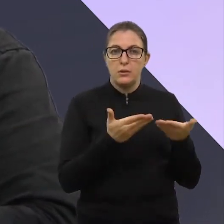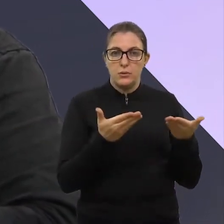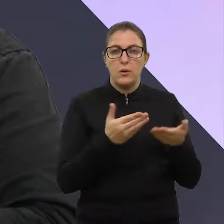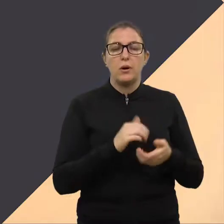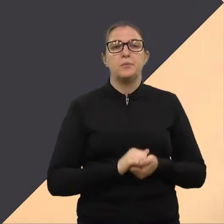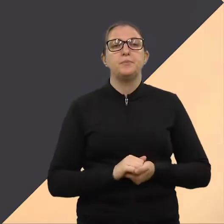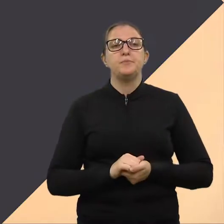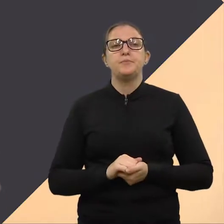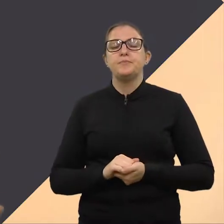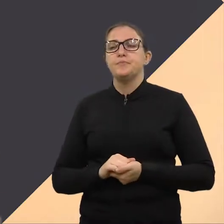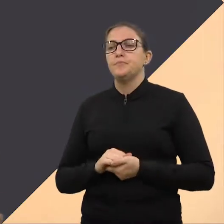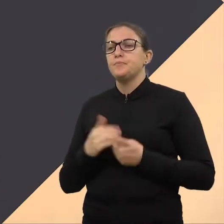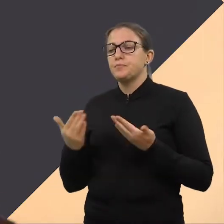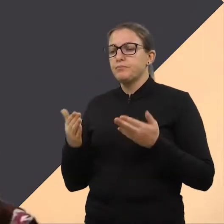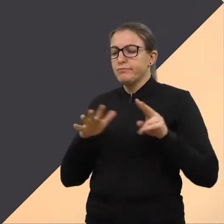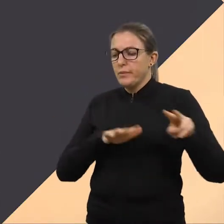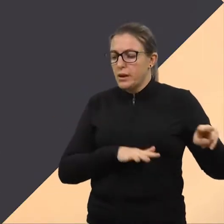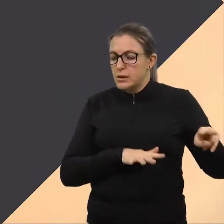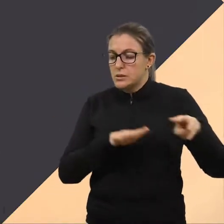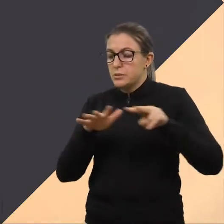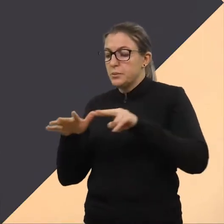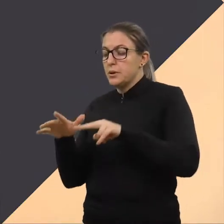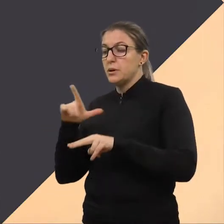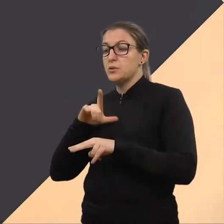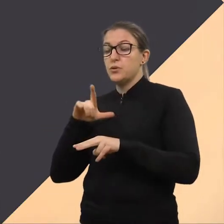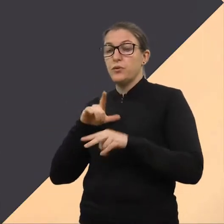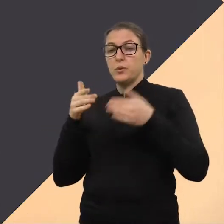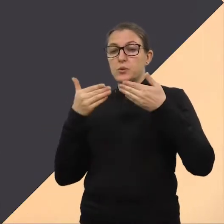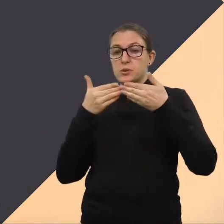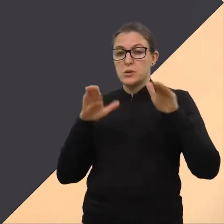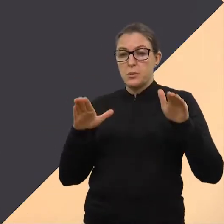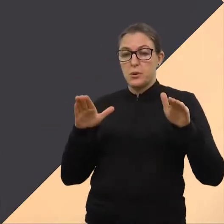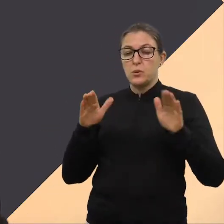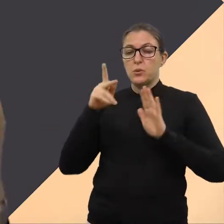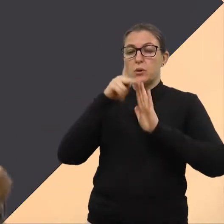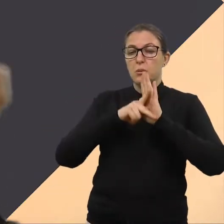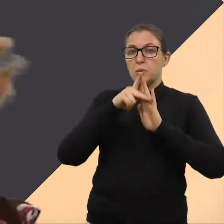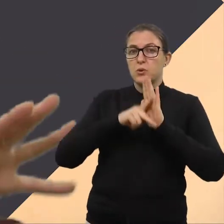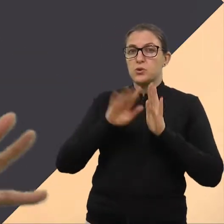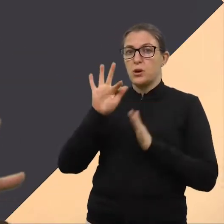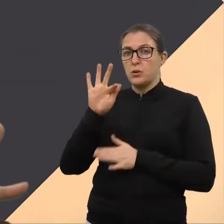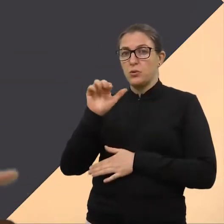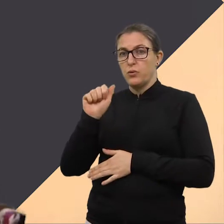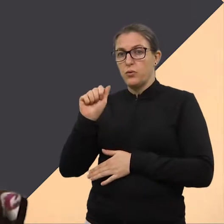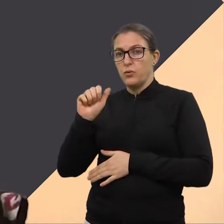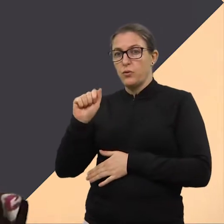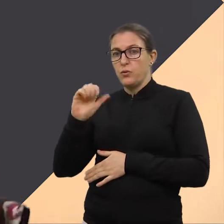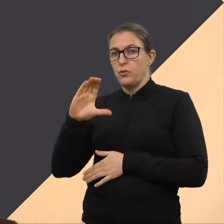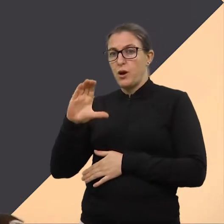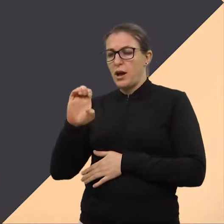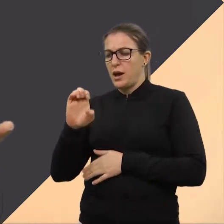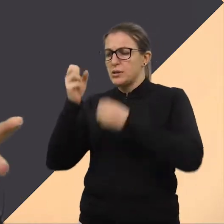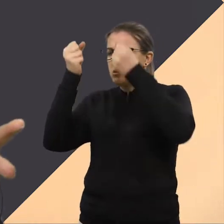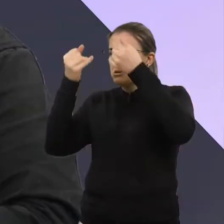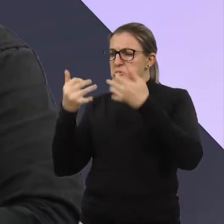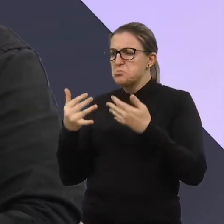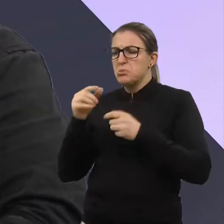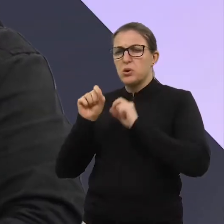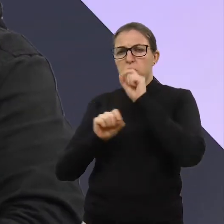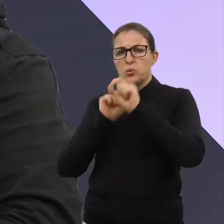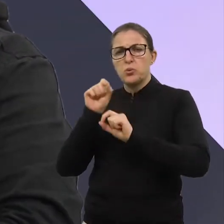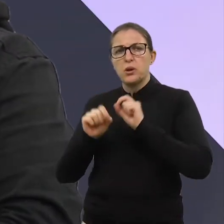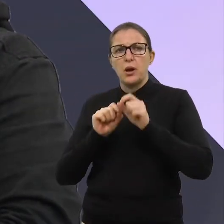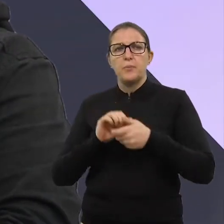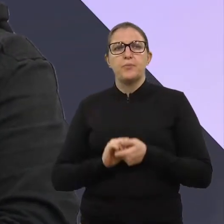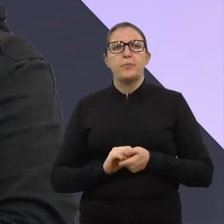2021. Neidimar, nesta semana nós tivemos a abertura do FAAS. Fala um pouquinho pra gente o que é isso. Então,